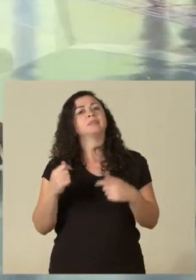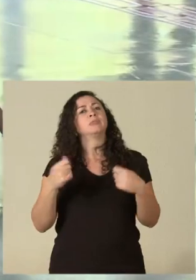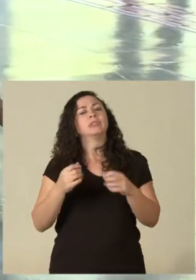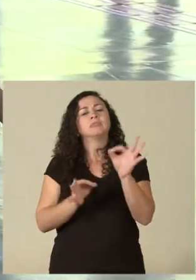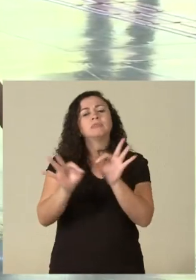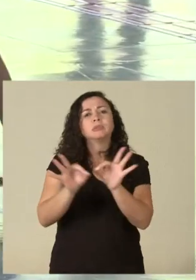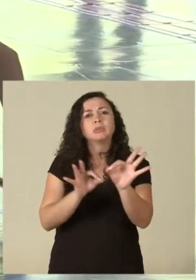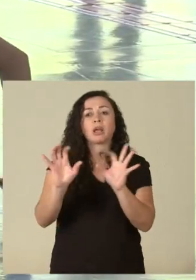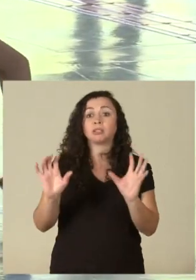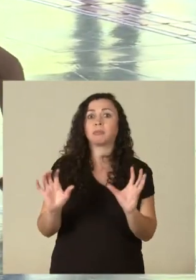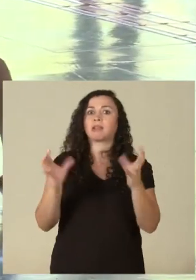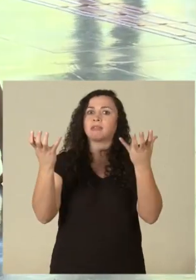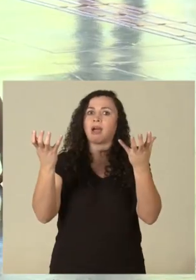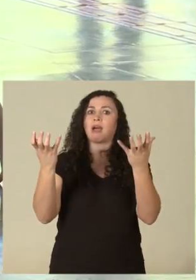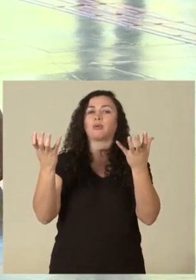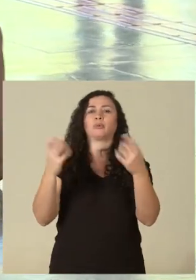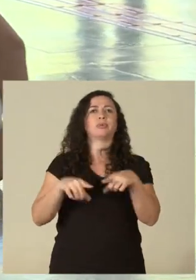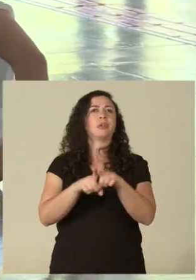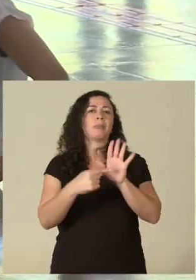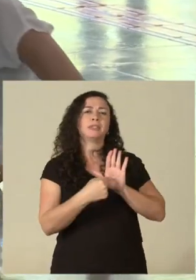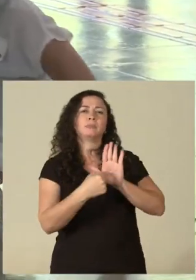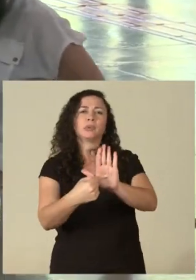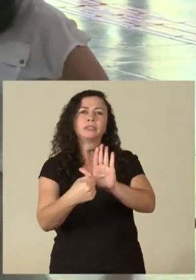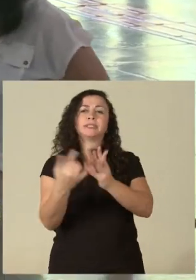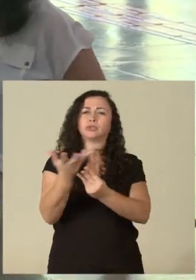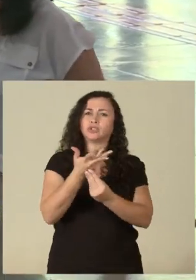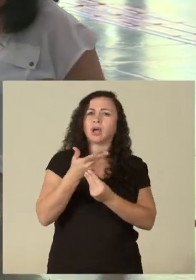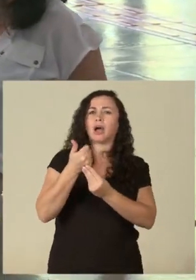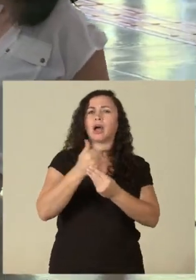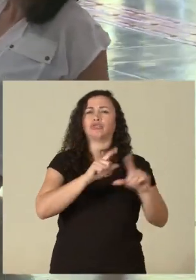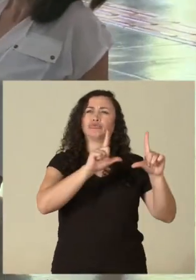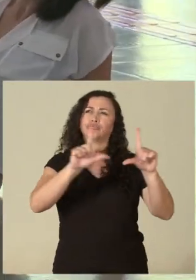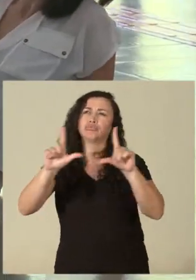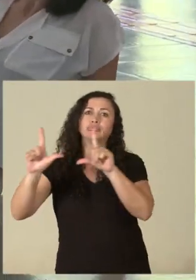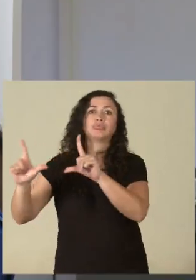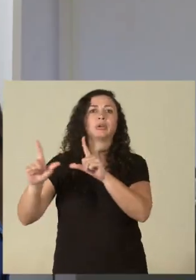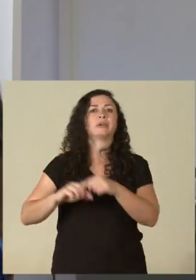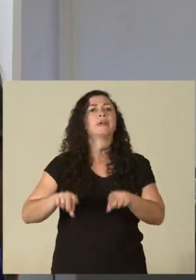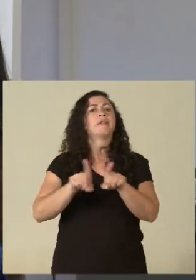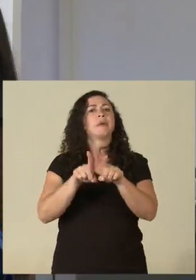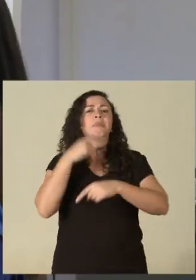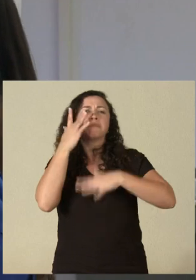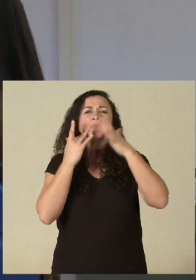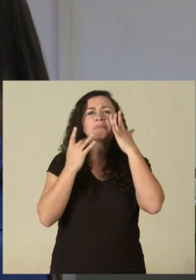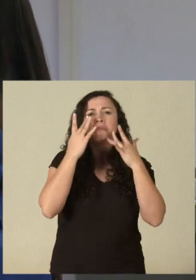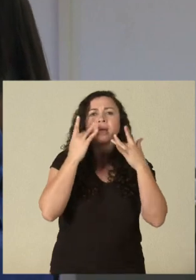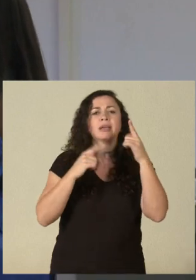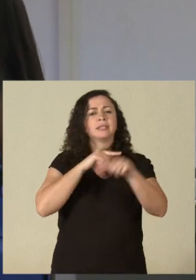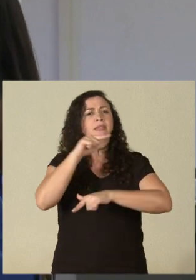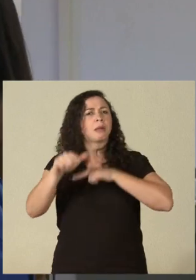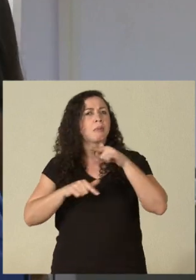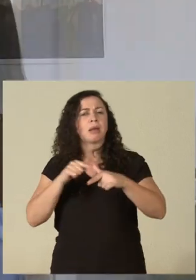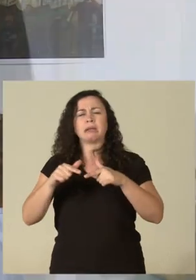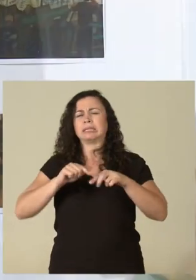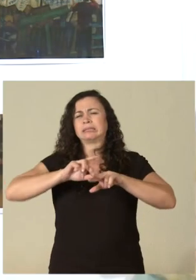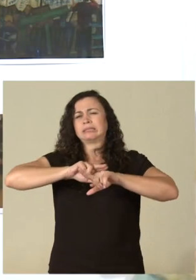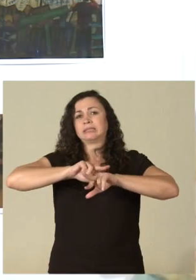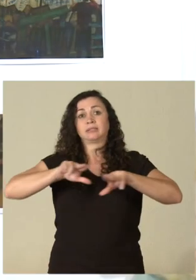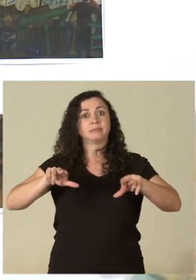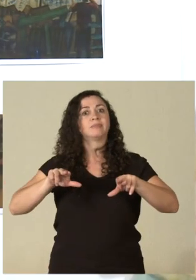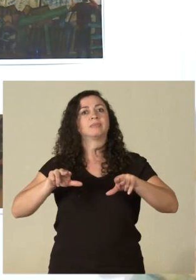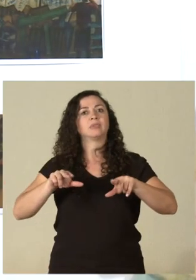ajude na montagem de uma exposição de artes, que ele trabalhe no figurino de determinada peça, profissional ou não, para